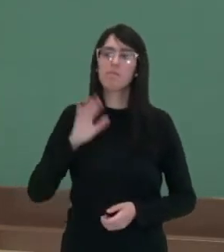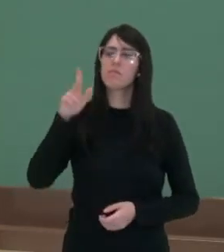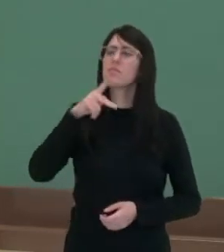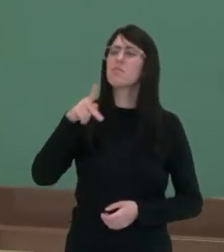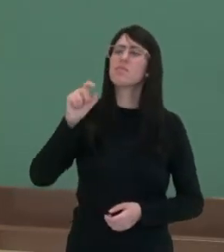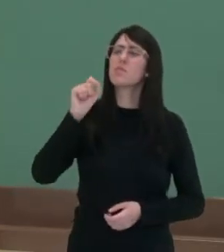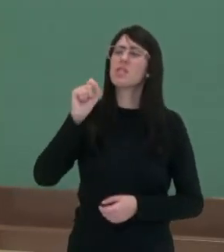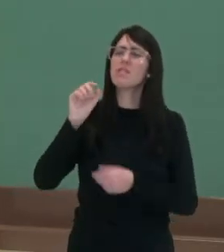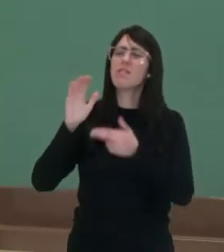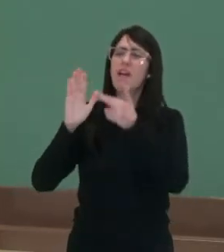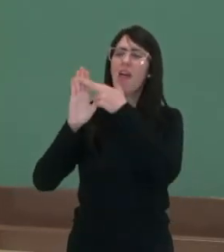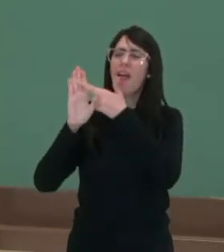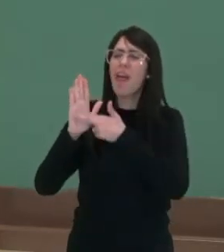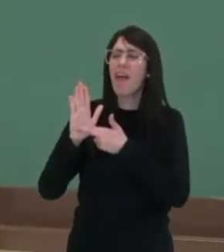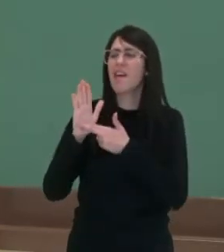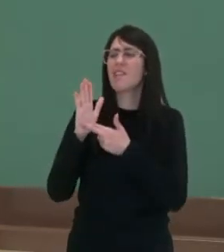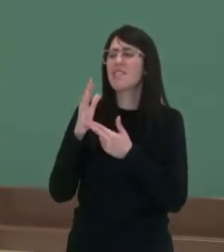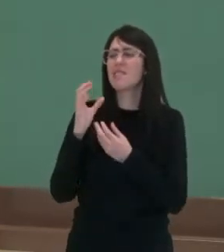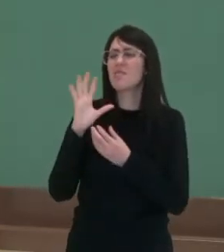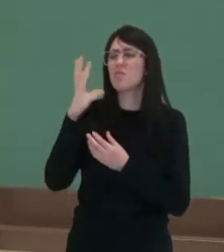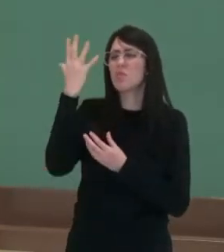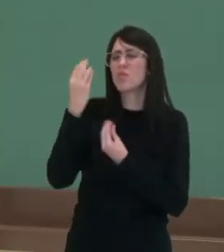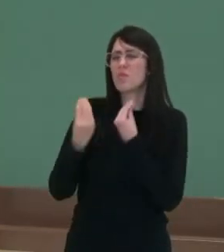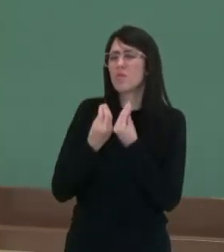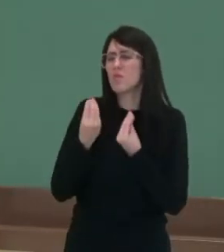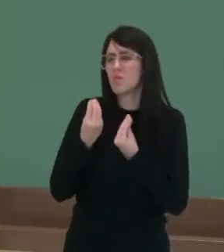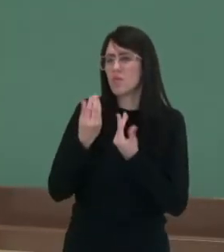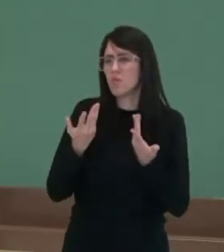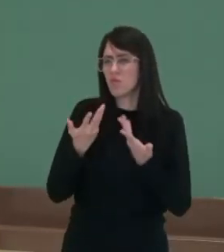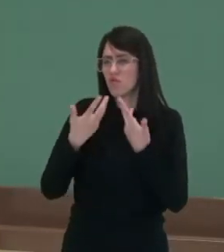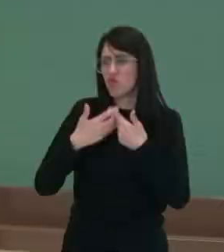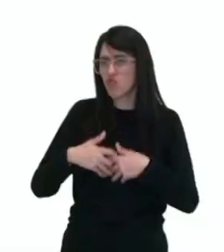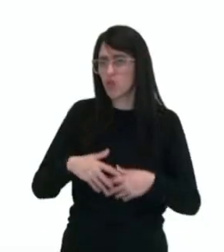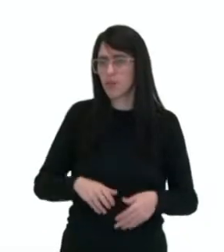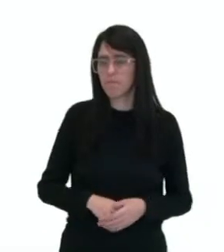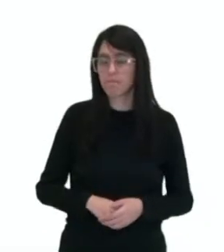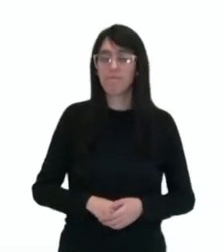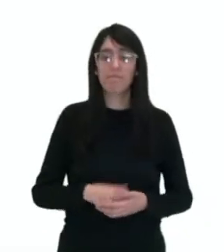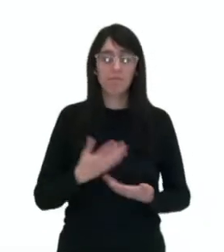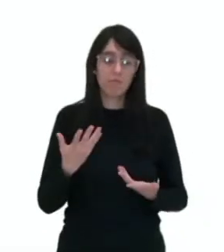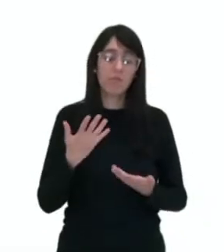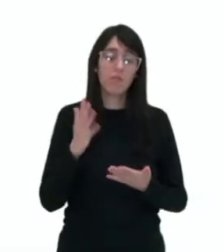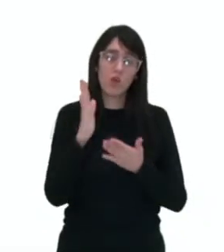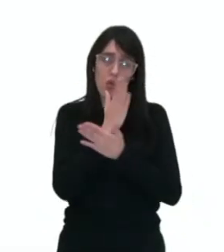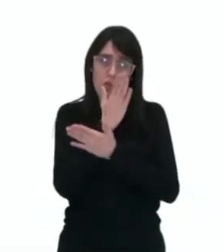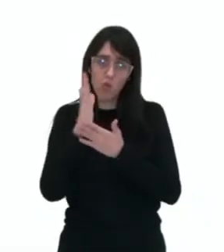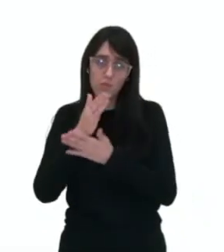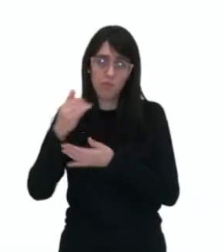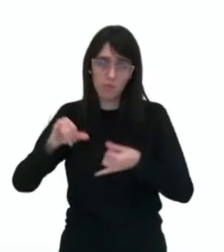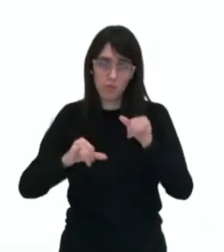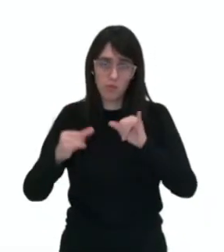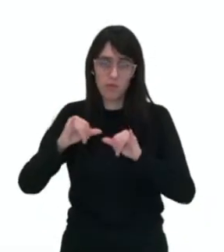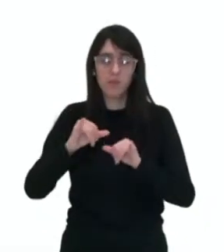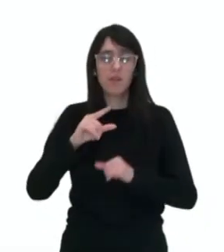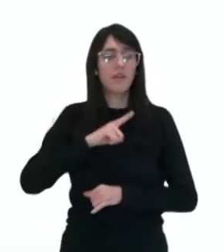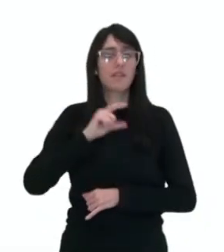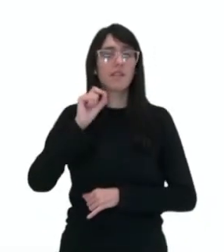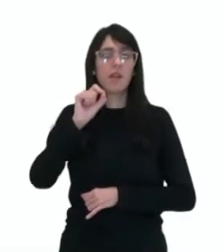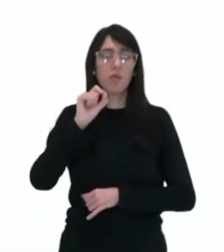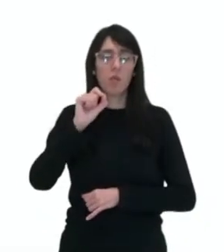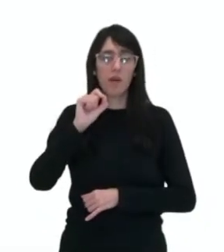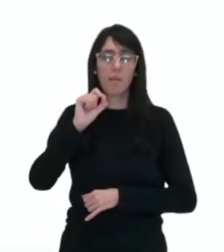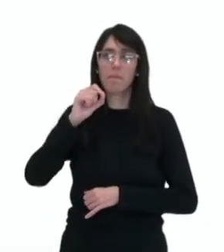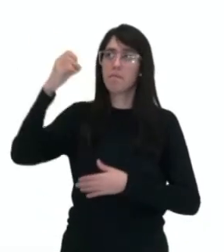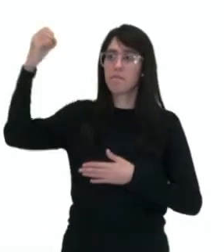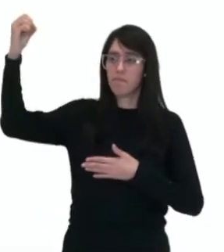condições para que ocorra a isomeria ótica, professor? Algumas substâncias têm a propriedade de desviar o